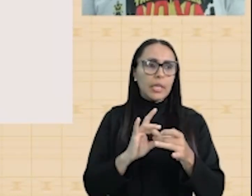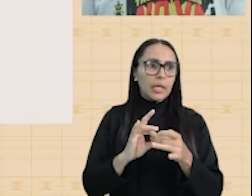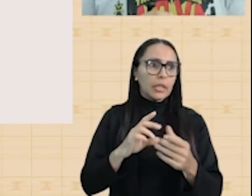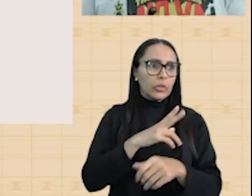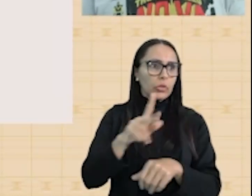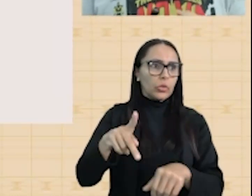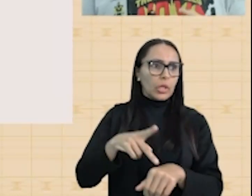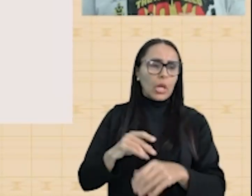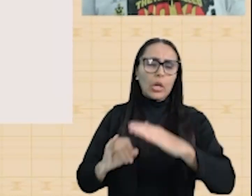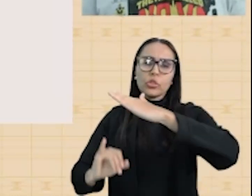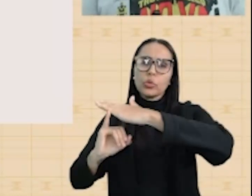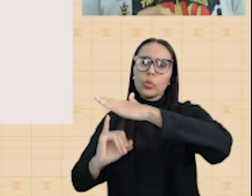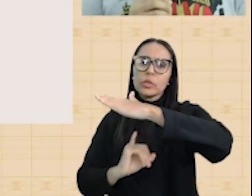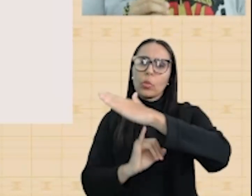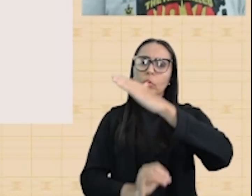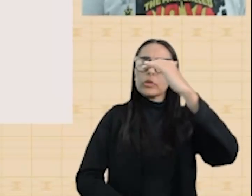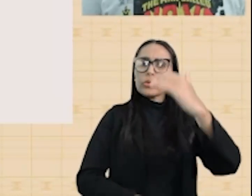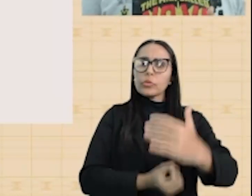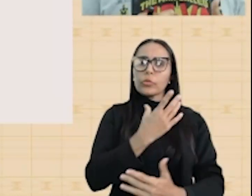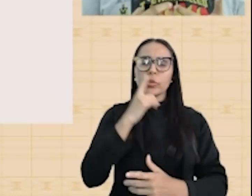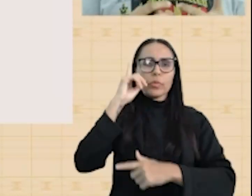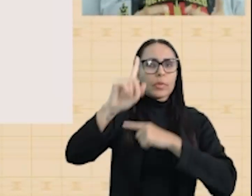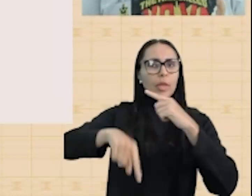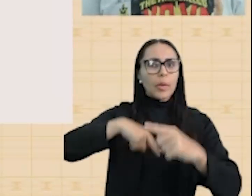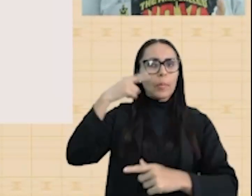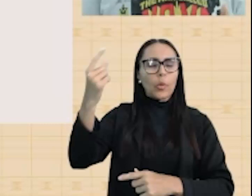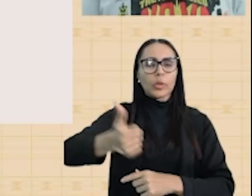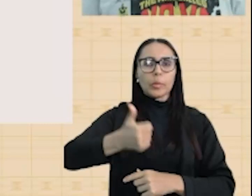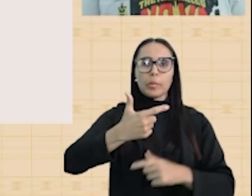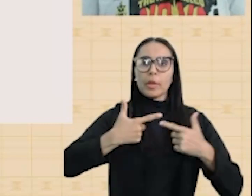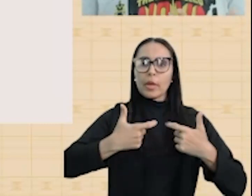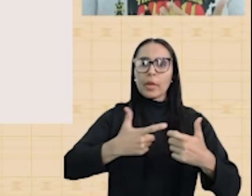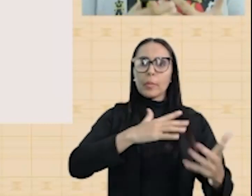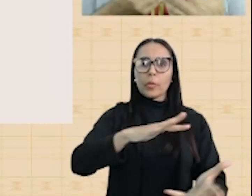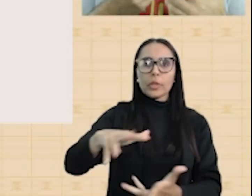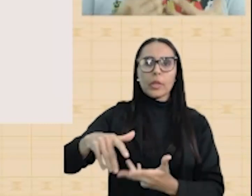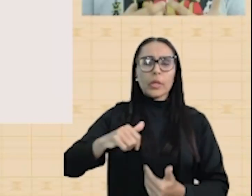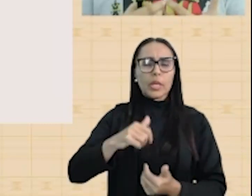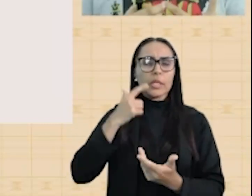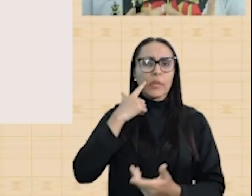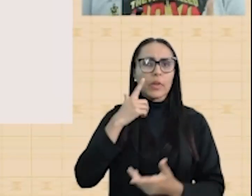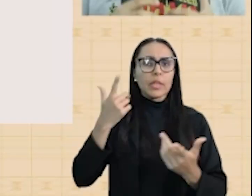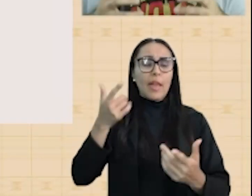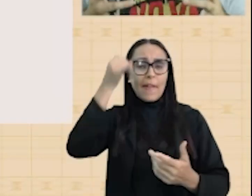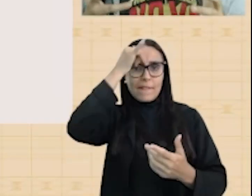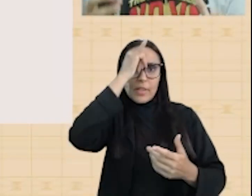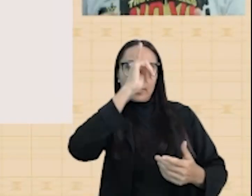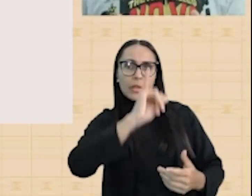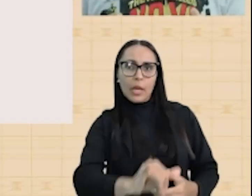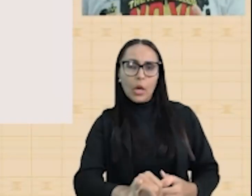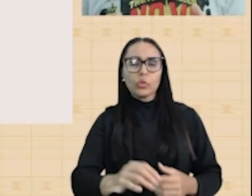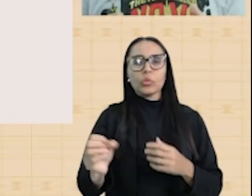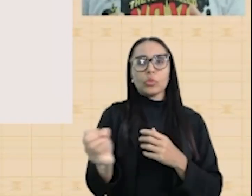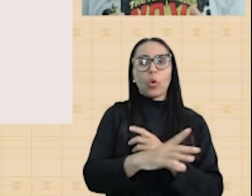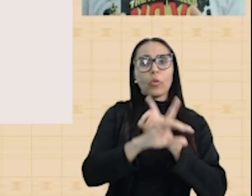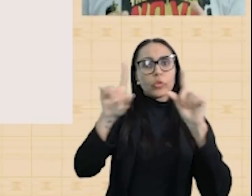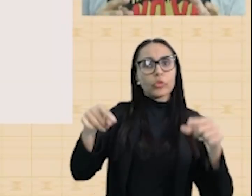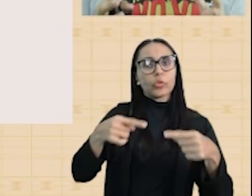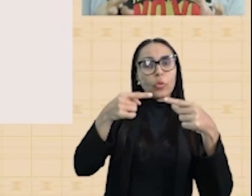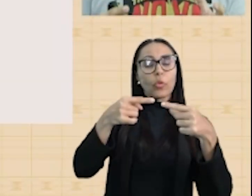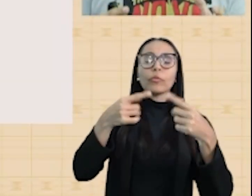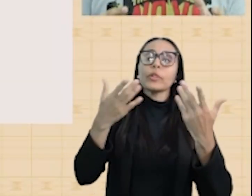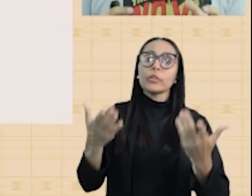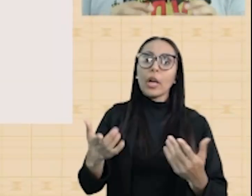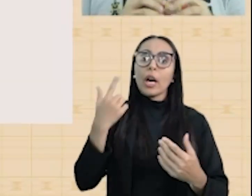instituição que foi criada no pós-Primeira Guerra Mundial e que deveria evitar novos conflitos.